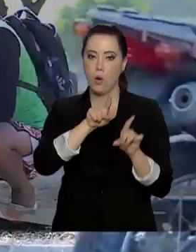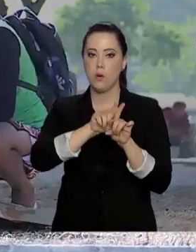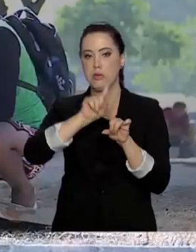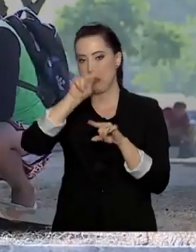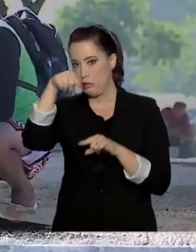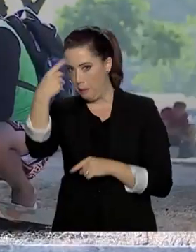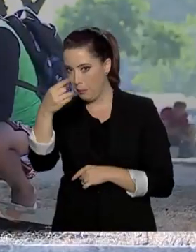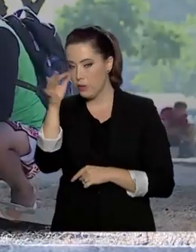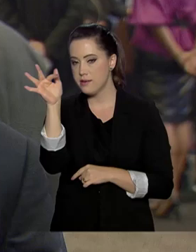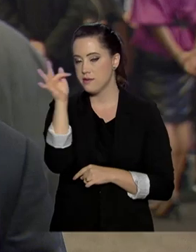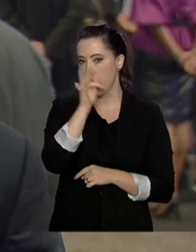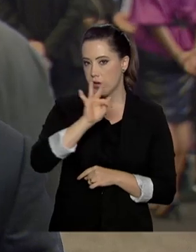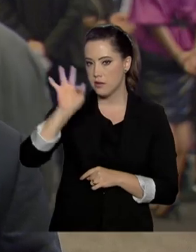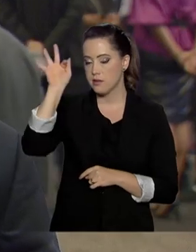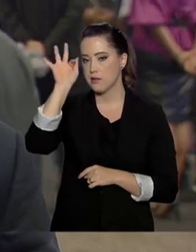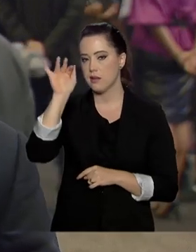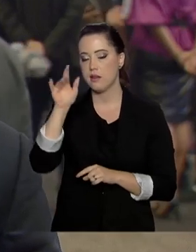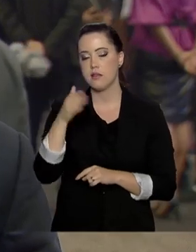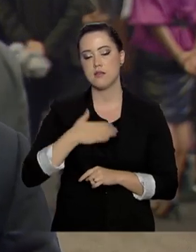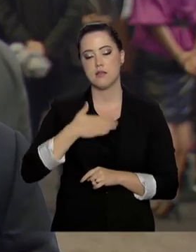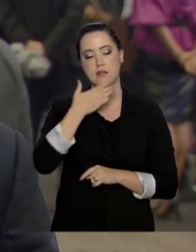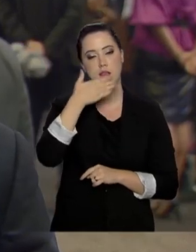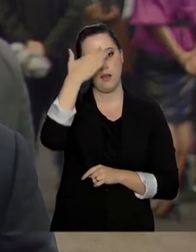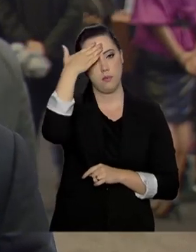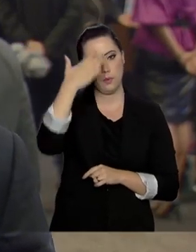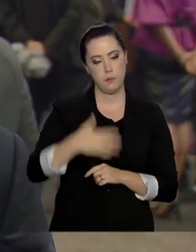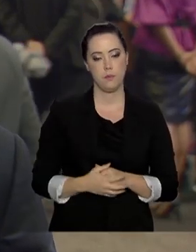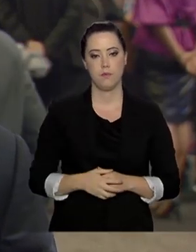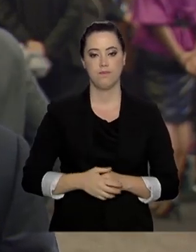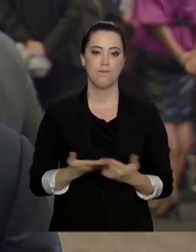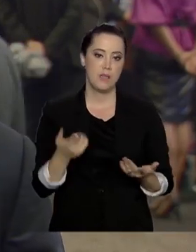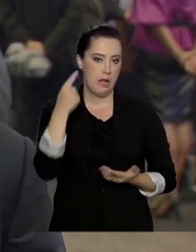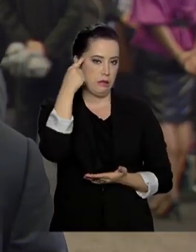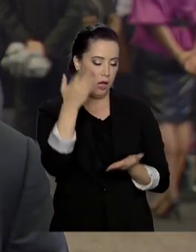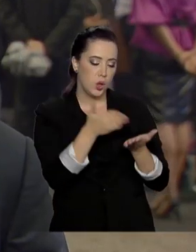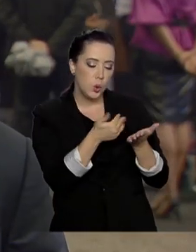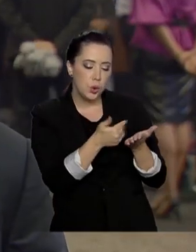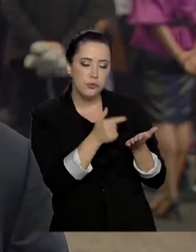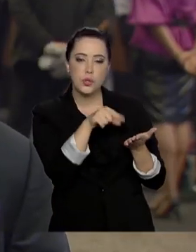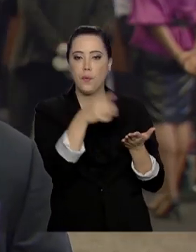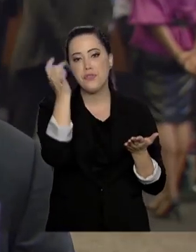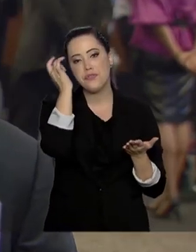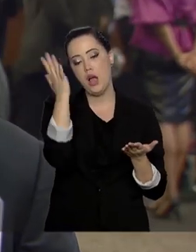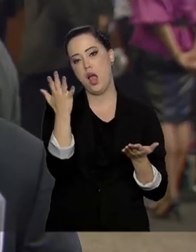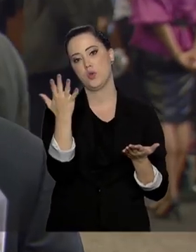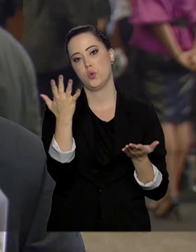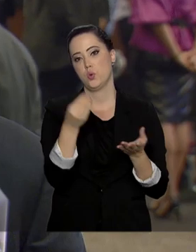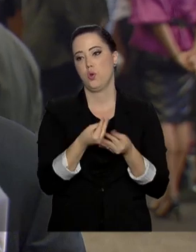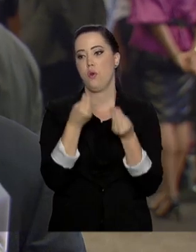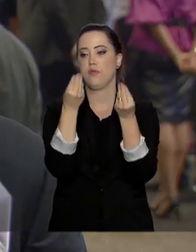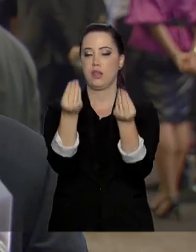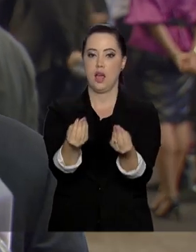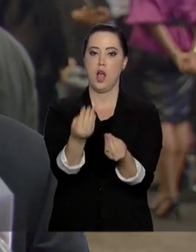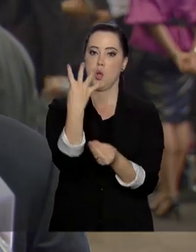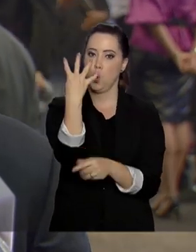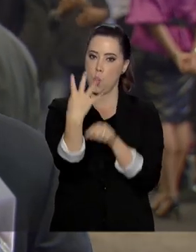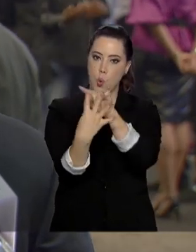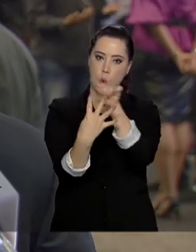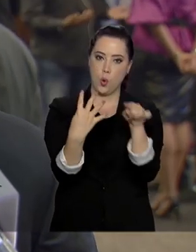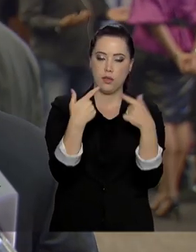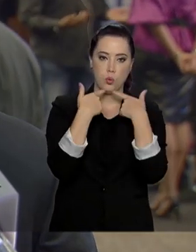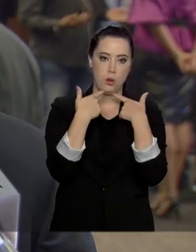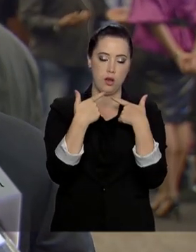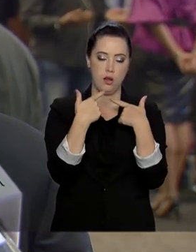francês e árabe. A ideia da cartilha é ser fácil e acessível. Tão acessível que ela está disponível em quatro idiomas,